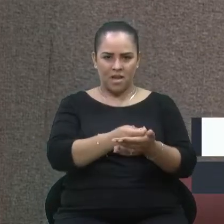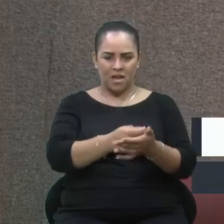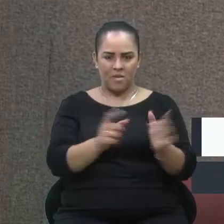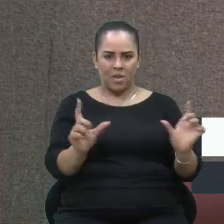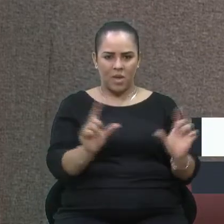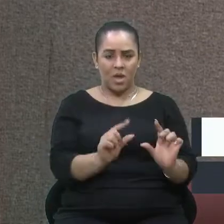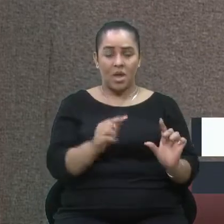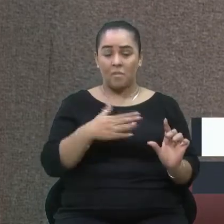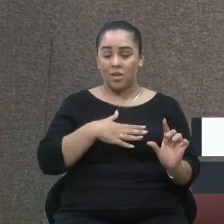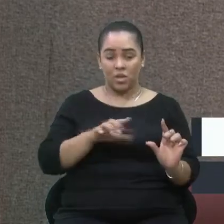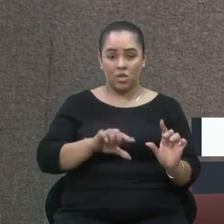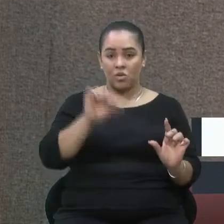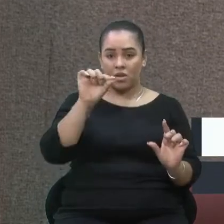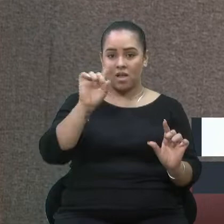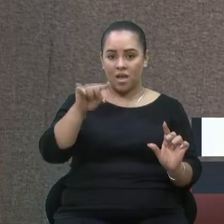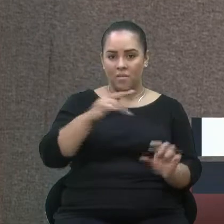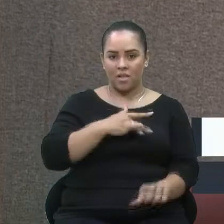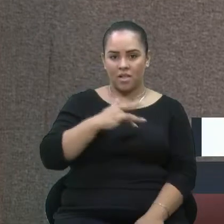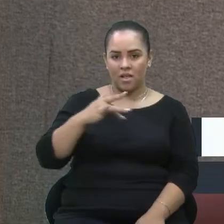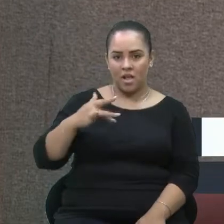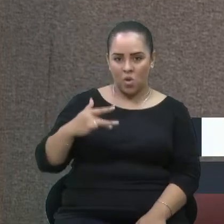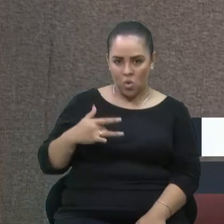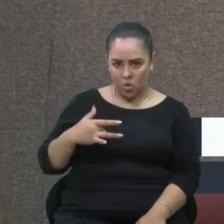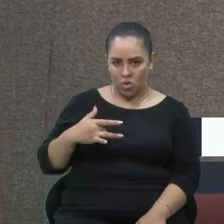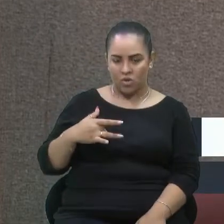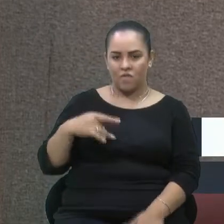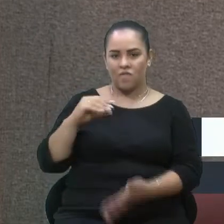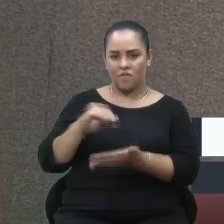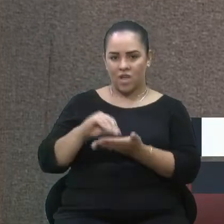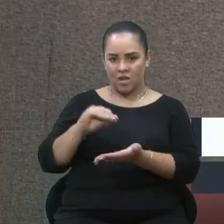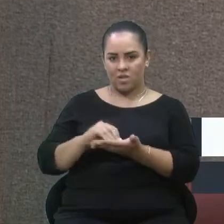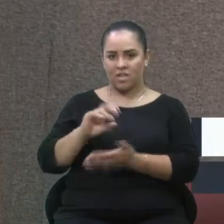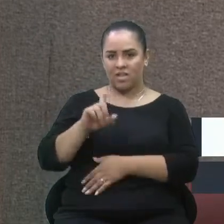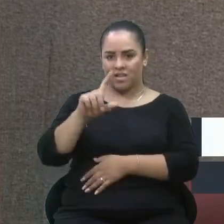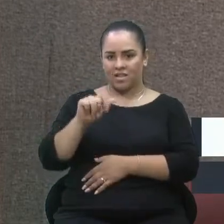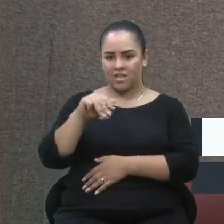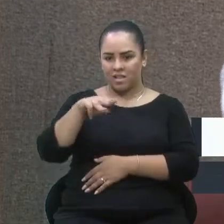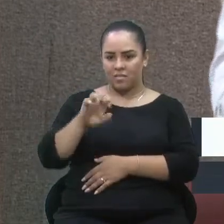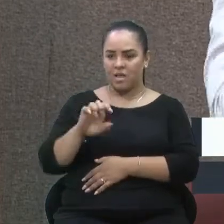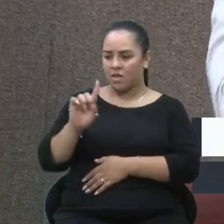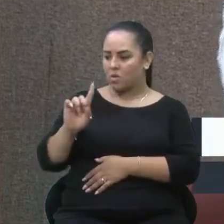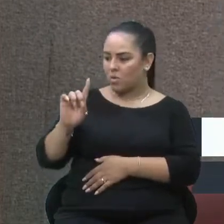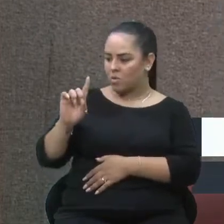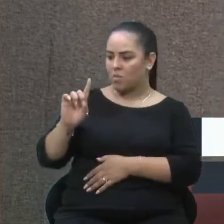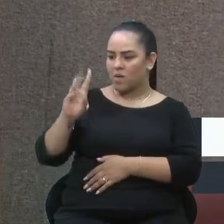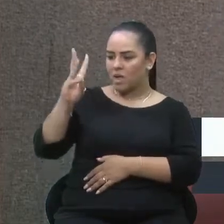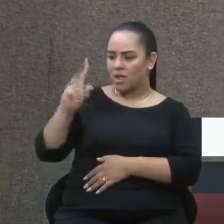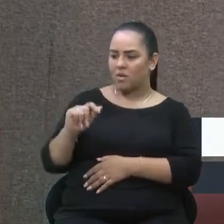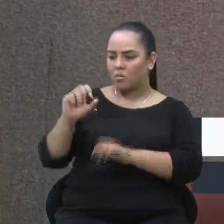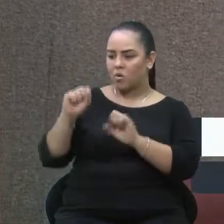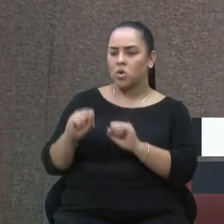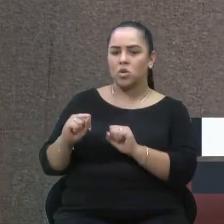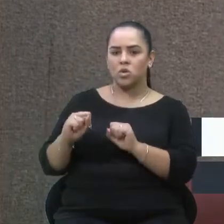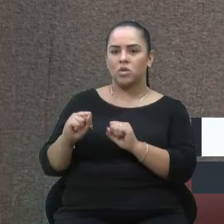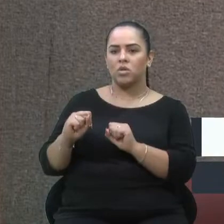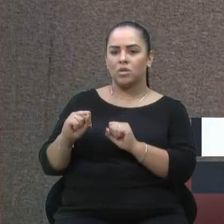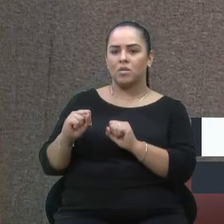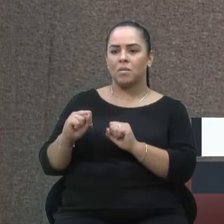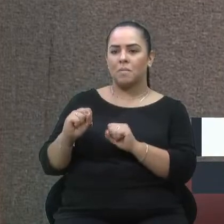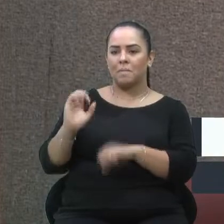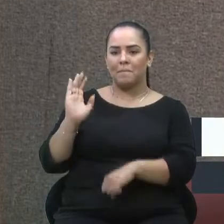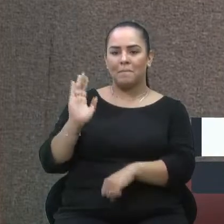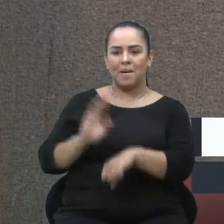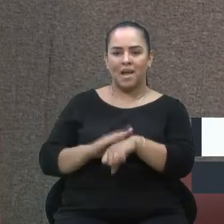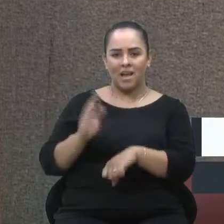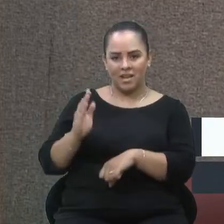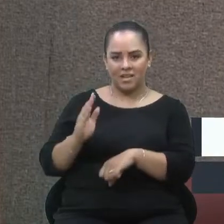minha escolha aqui, então é pela saúde, que está faltando exames, que esse um milhão podia baixar o número de exames, você está em casa, que está dependendo de um